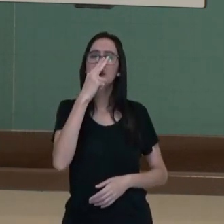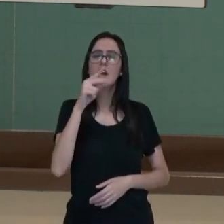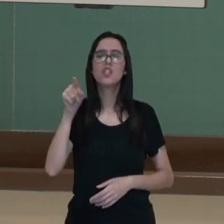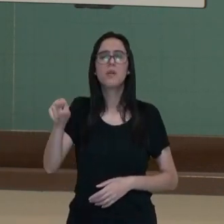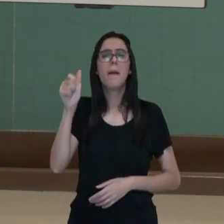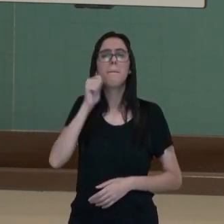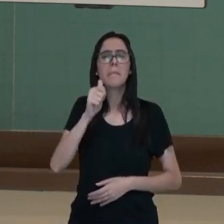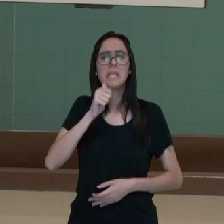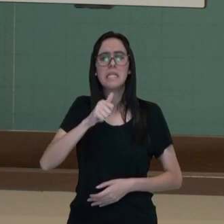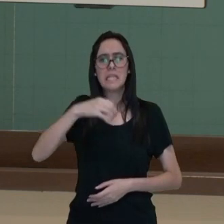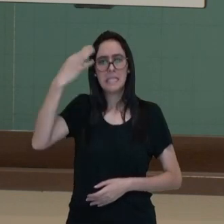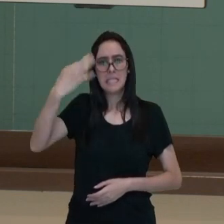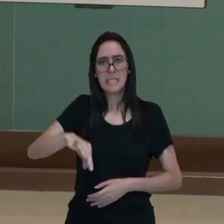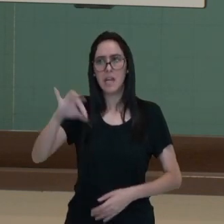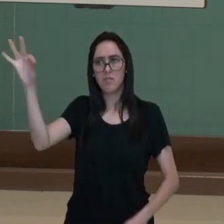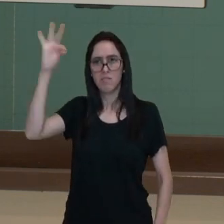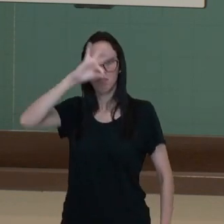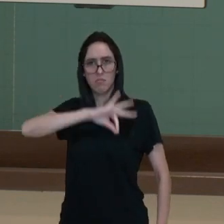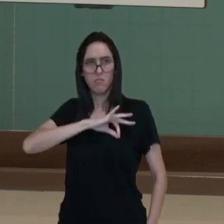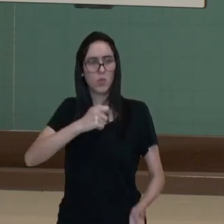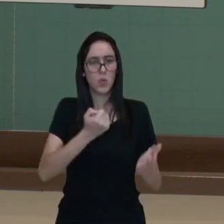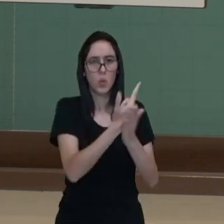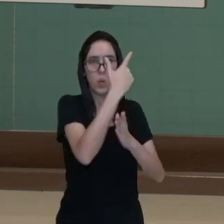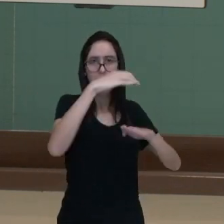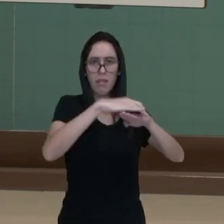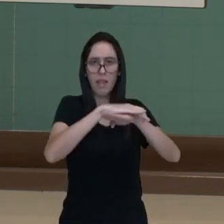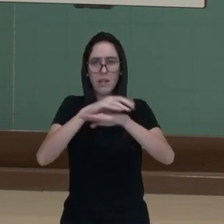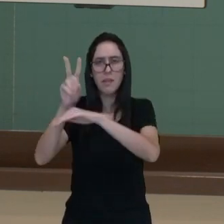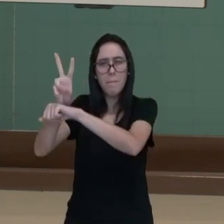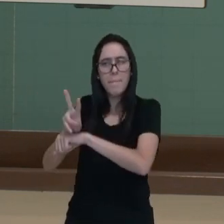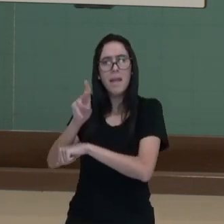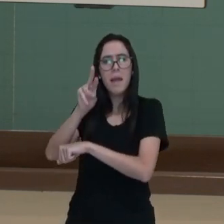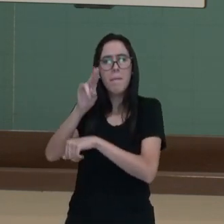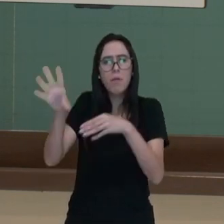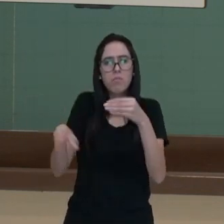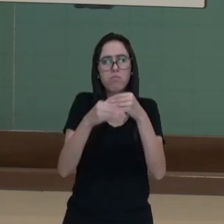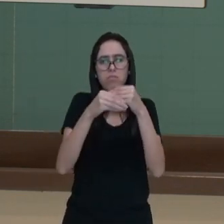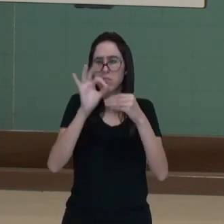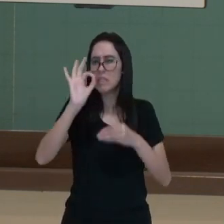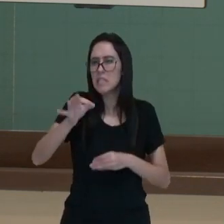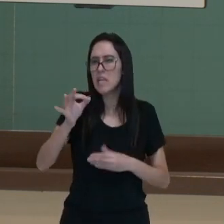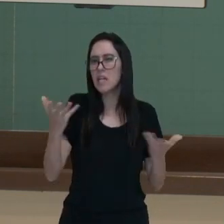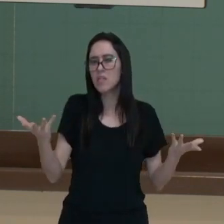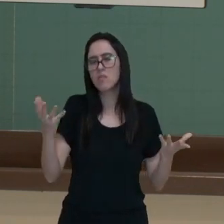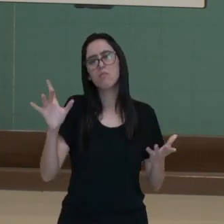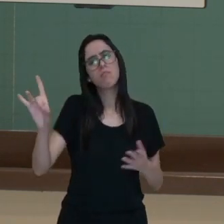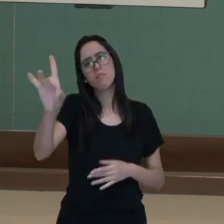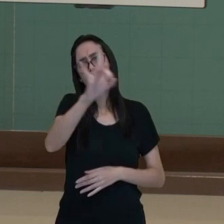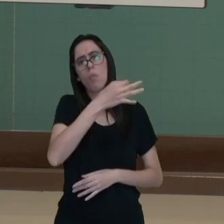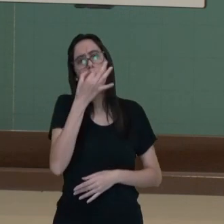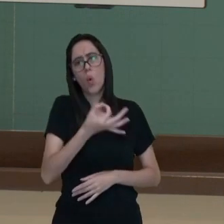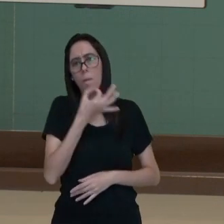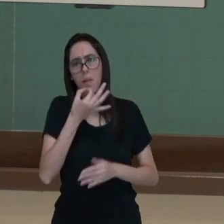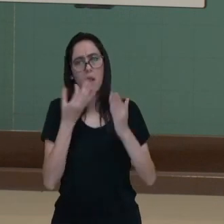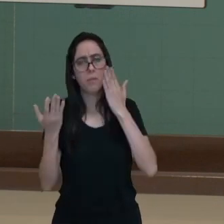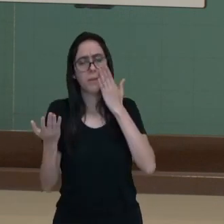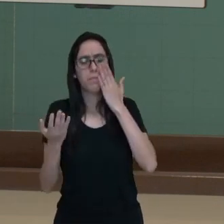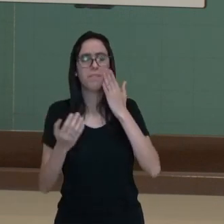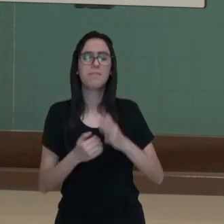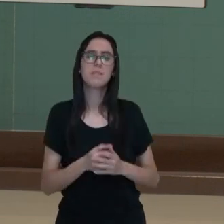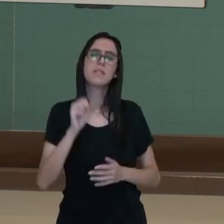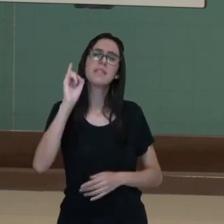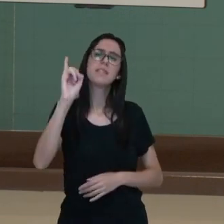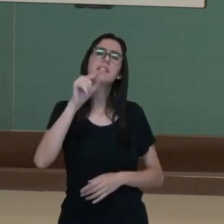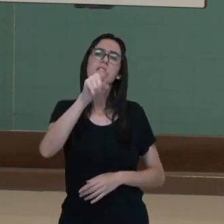ela quer utilizar o seu primeiro salário está adequado? O que você me diz? Todos temos opiniões, né gente? Se estivesse na